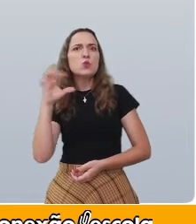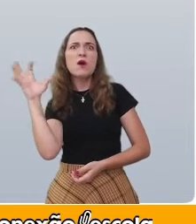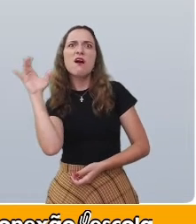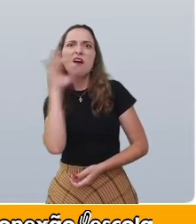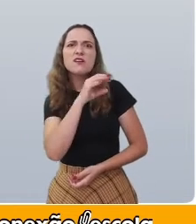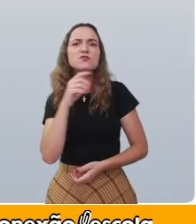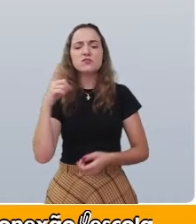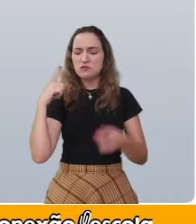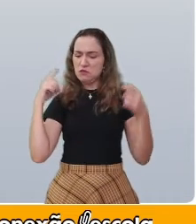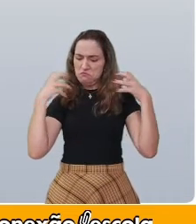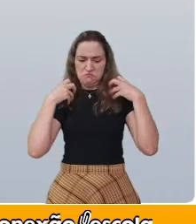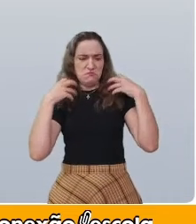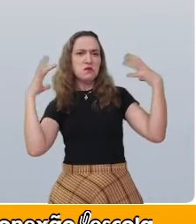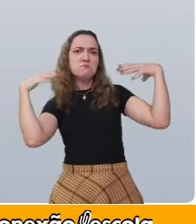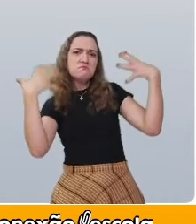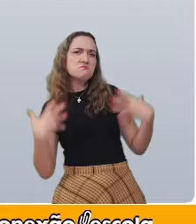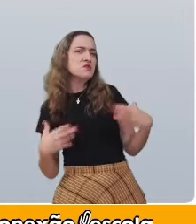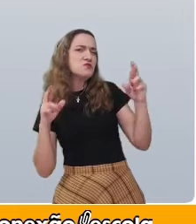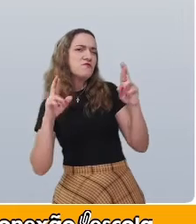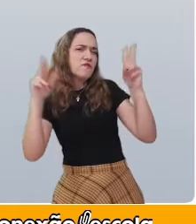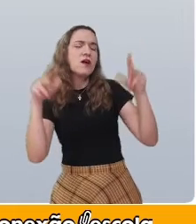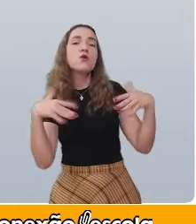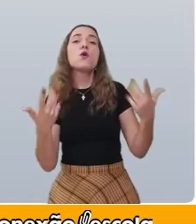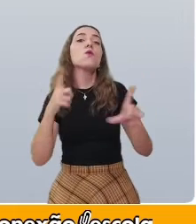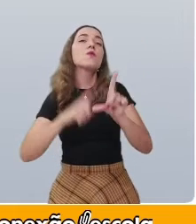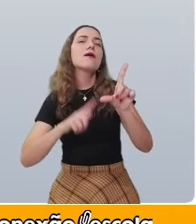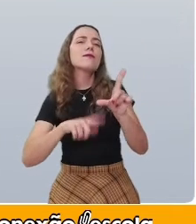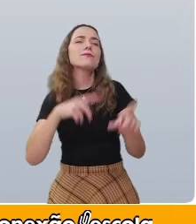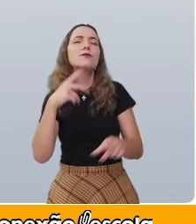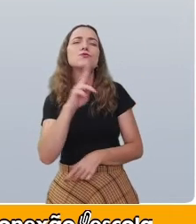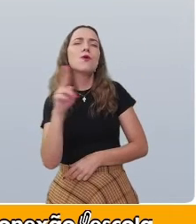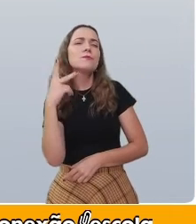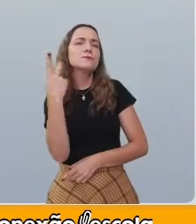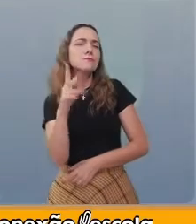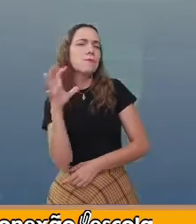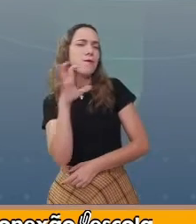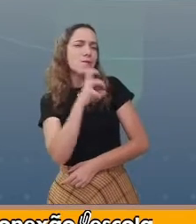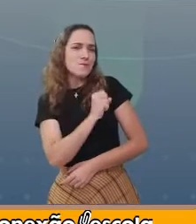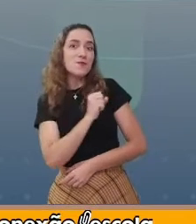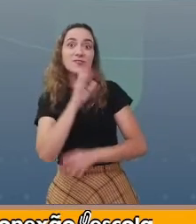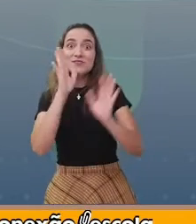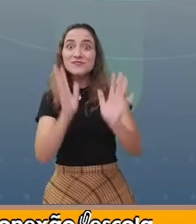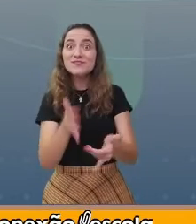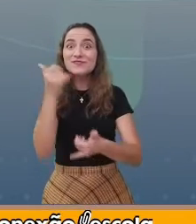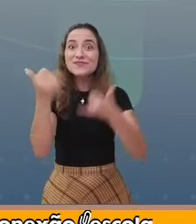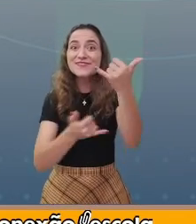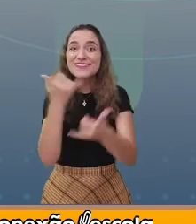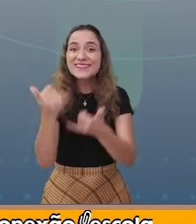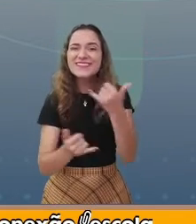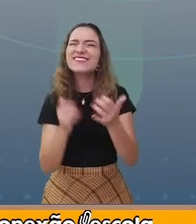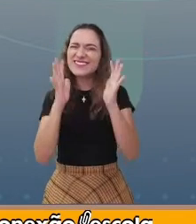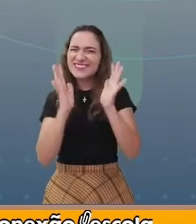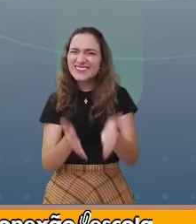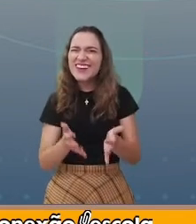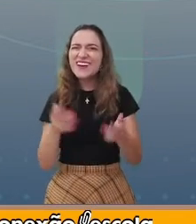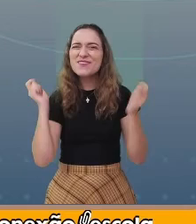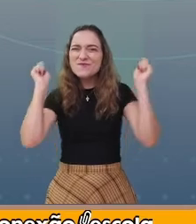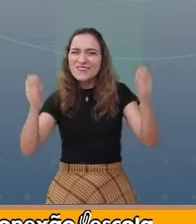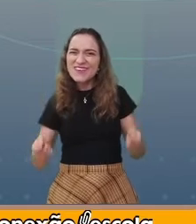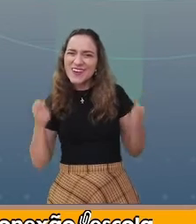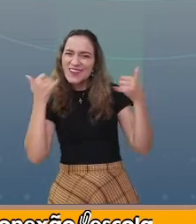cabelo diferente. Qual é a letra do seu confidente? Já brincou? Já falou essa parlenda?